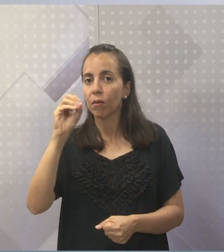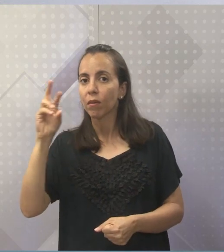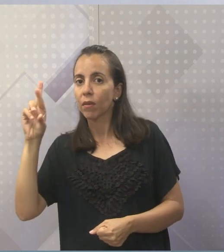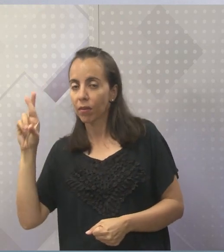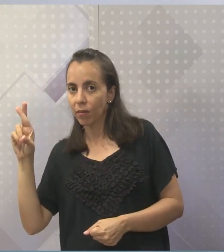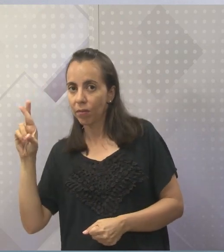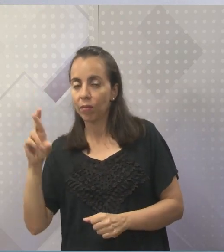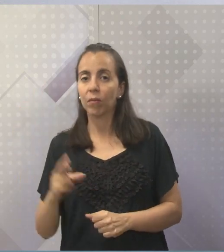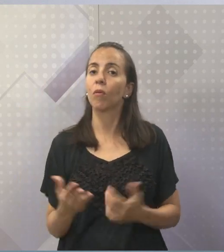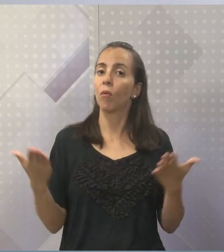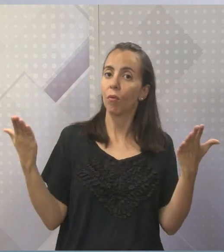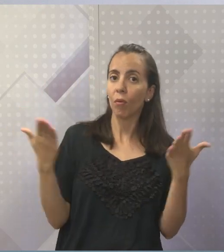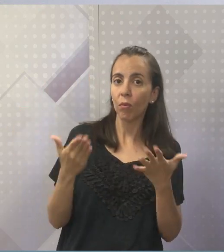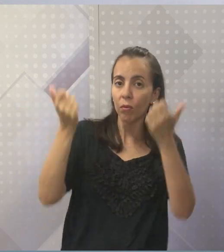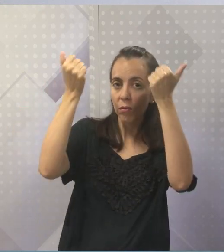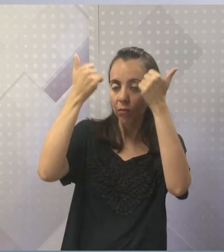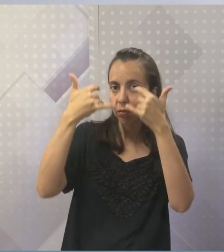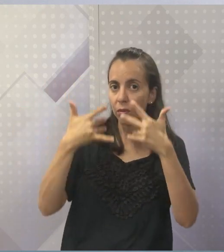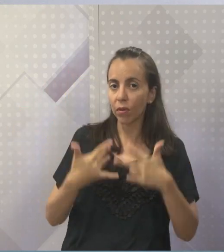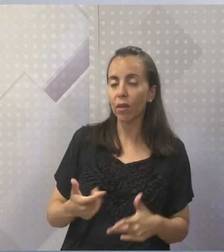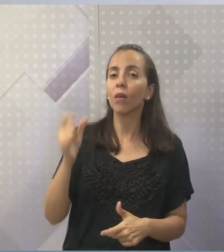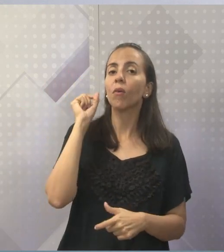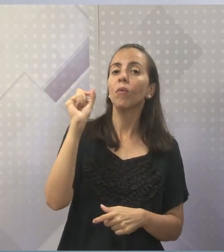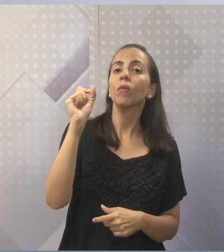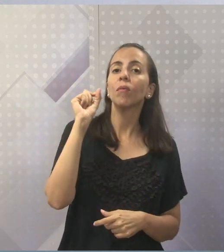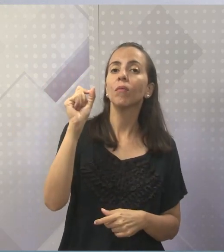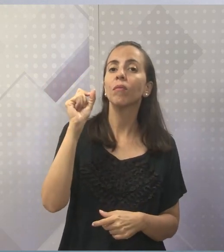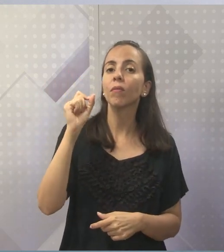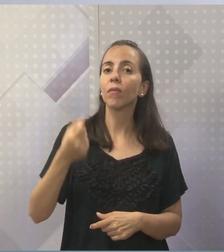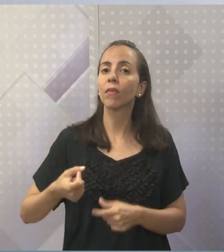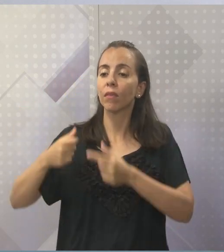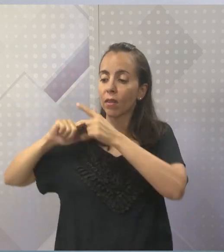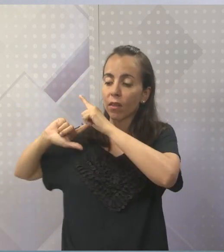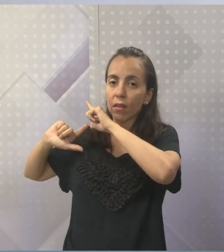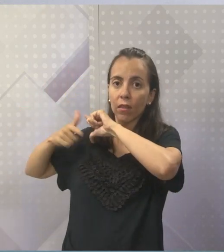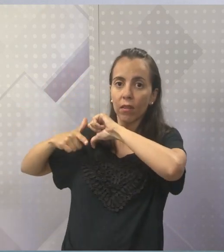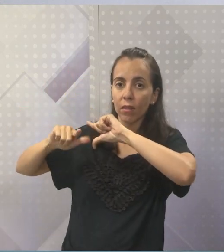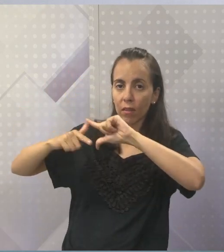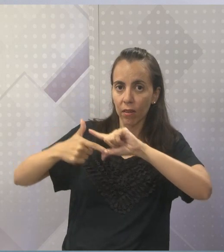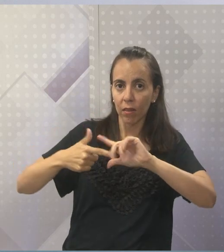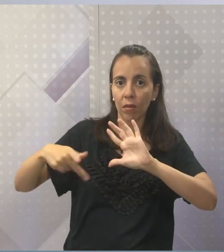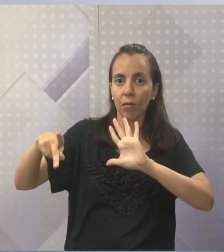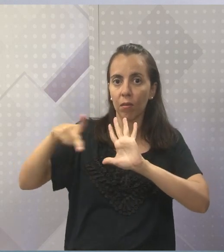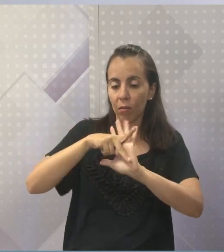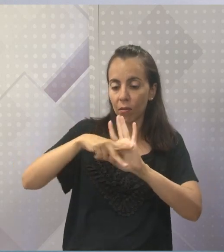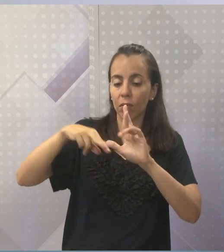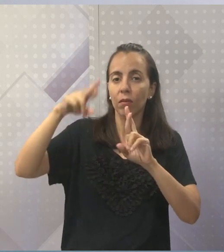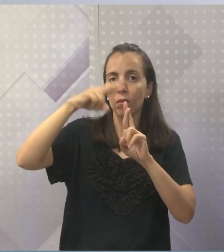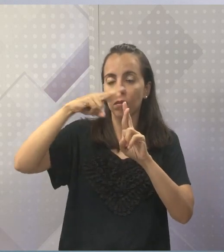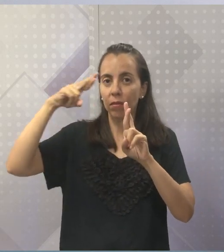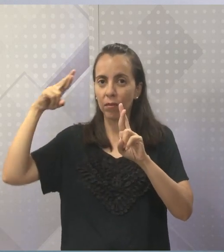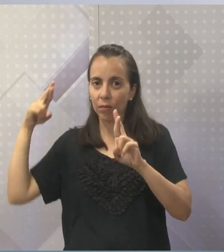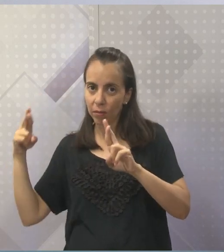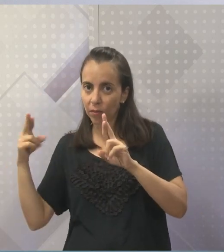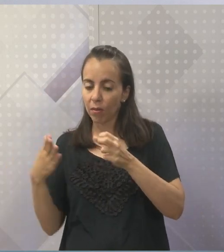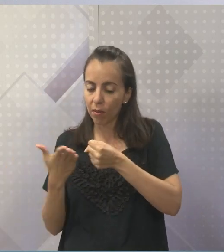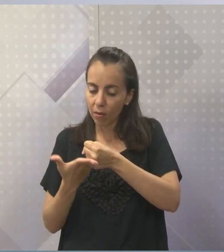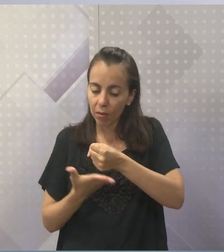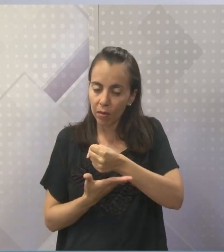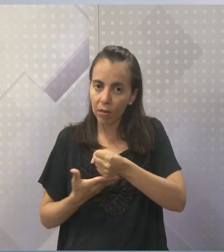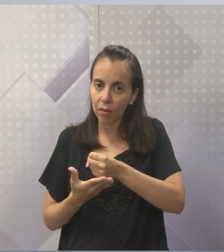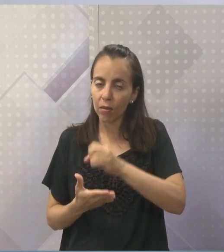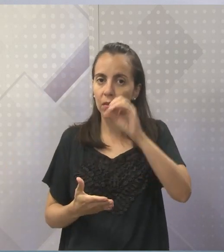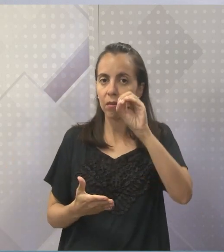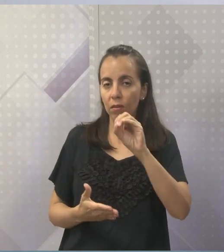ok? Hoje vamos falar acerca das tradições religiosas de matriz